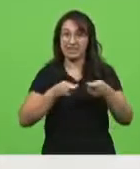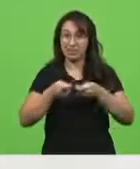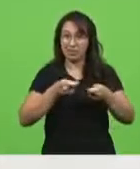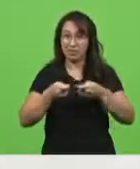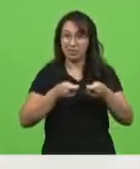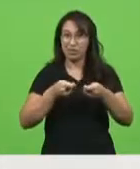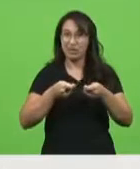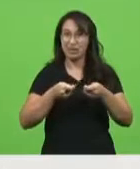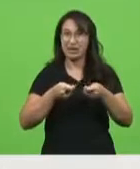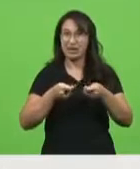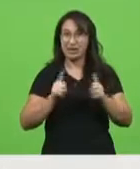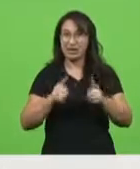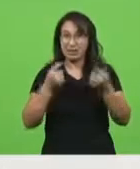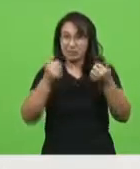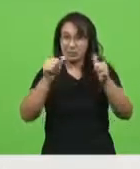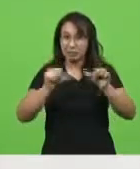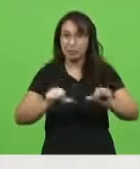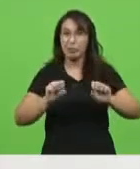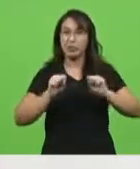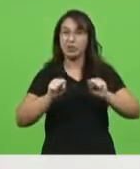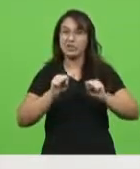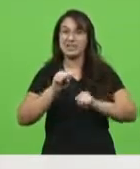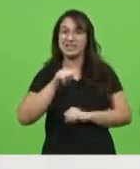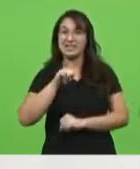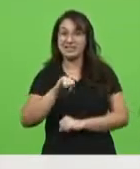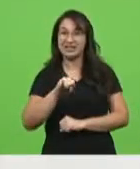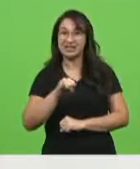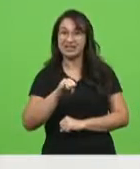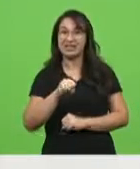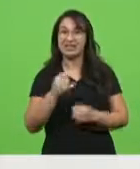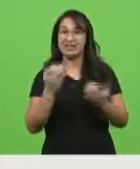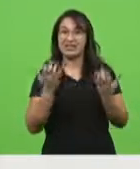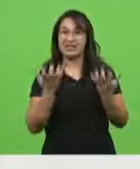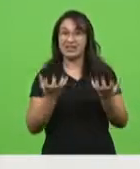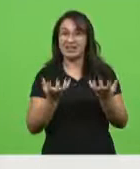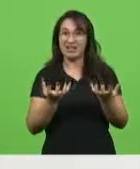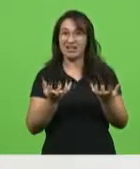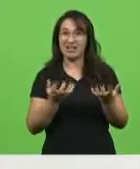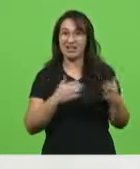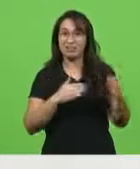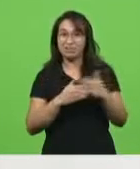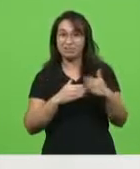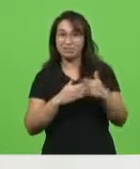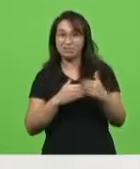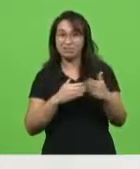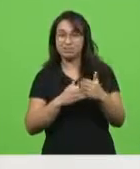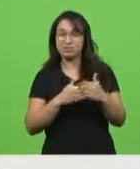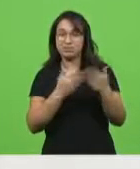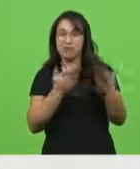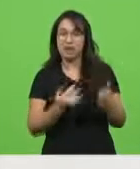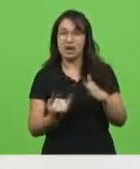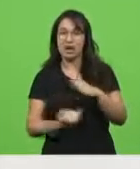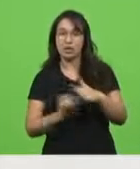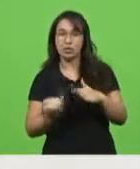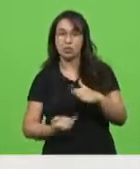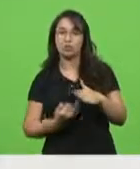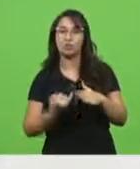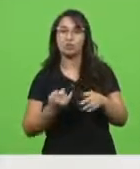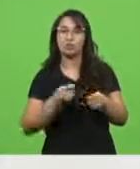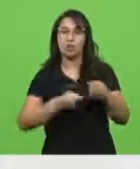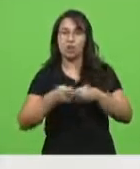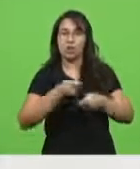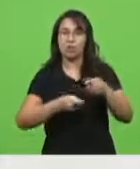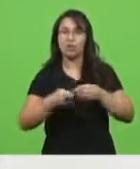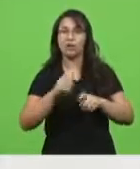se agravar se continuarmos batendo na tecla das severas restrições impostas à indústria, ao comércio e todos os outros